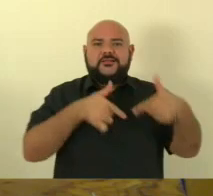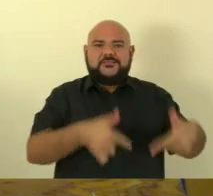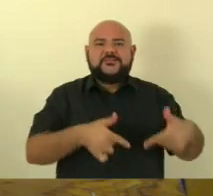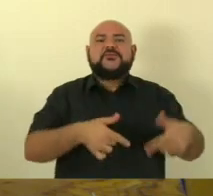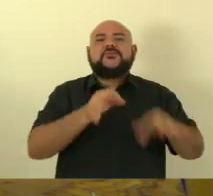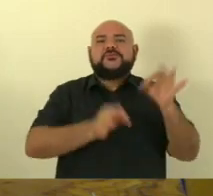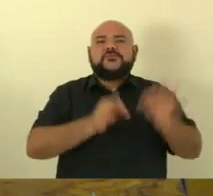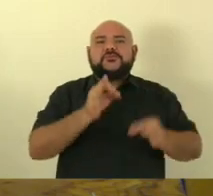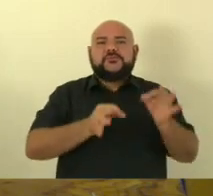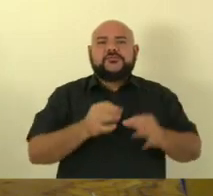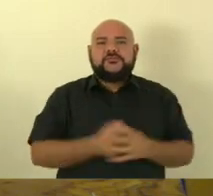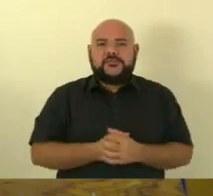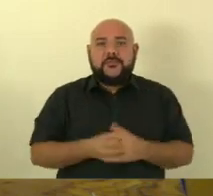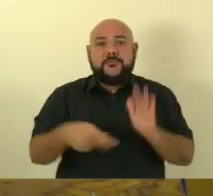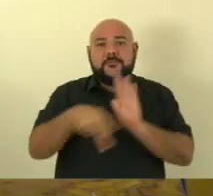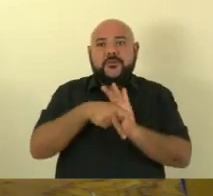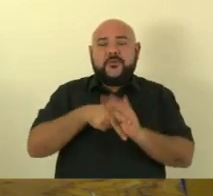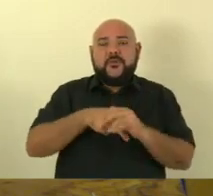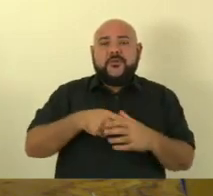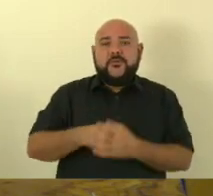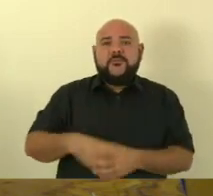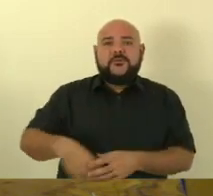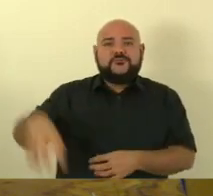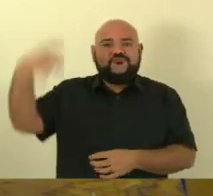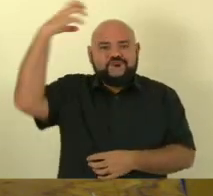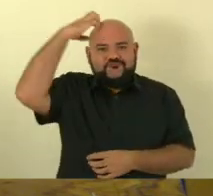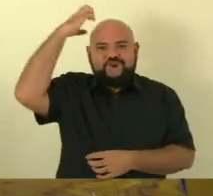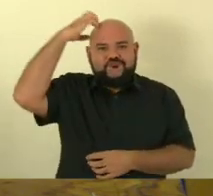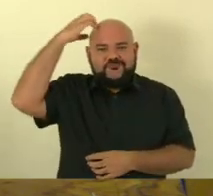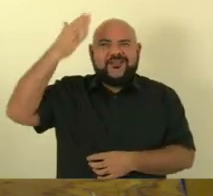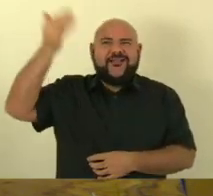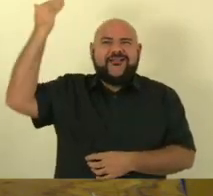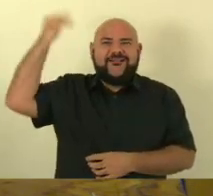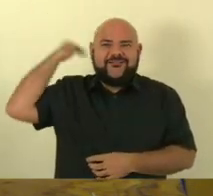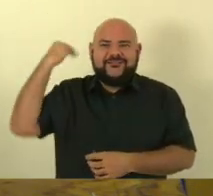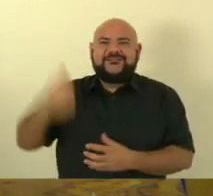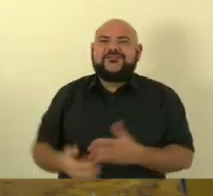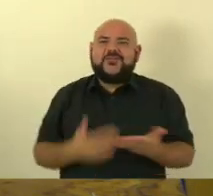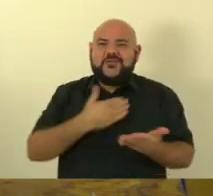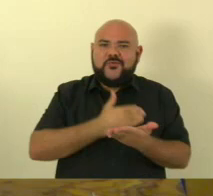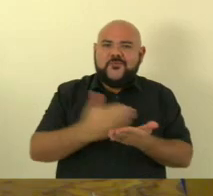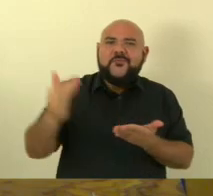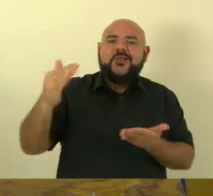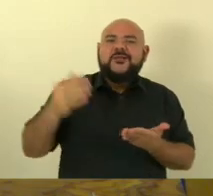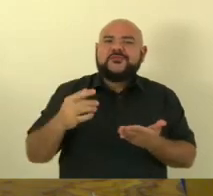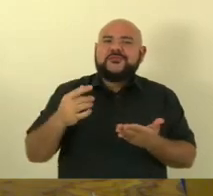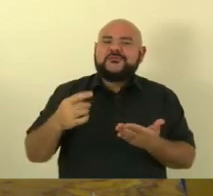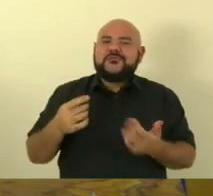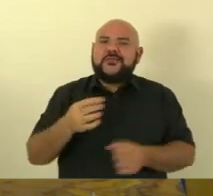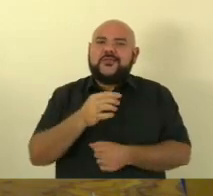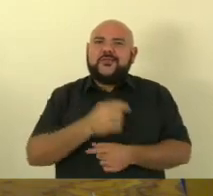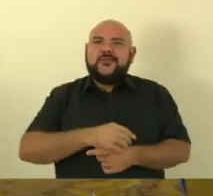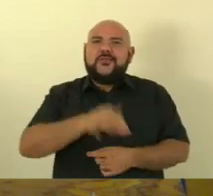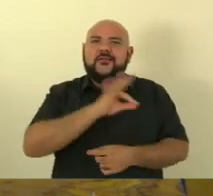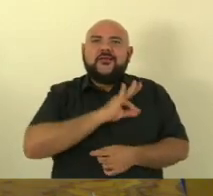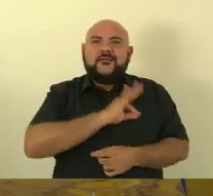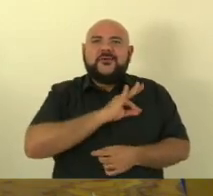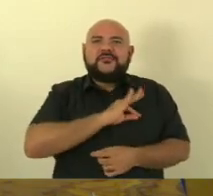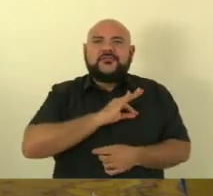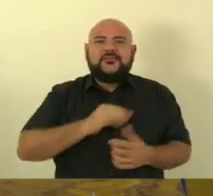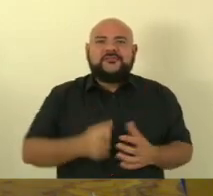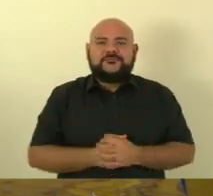ele também nos mostra que logo no início a Polícia tinha um comando único